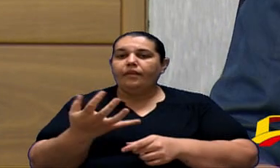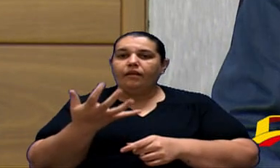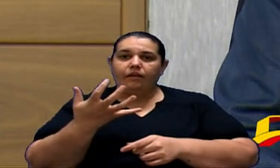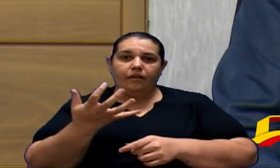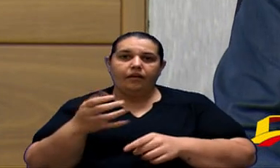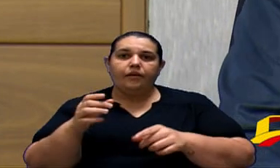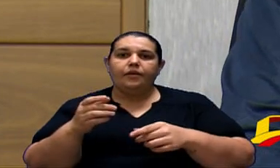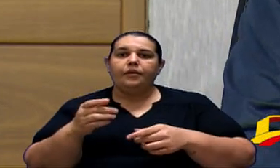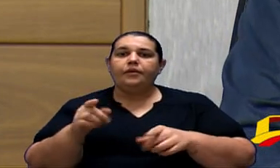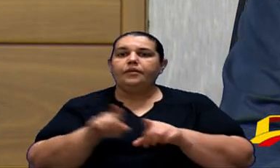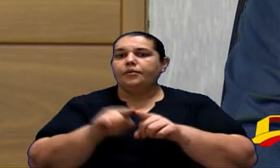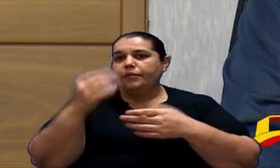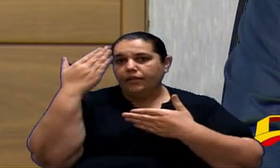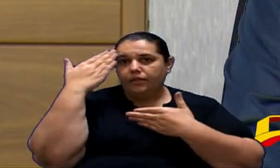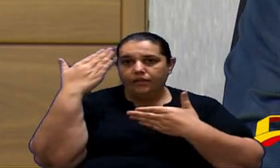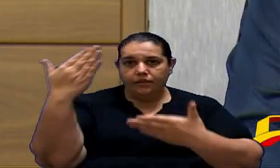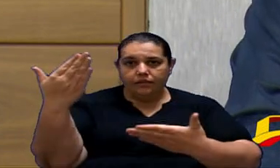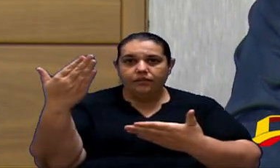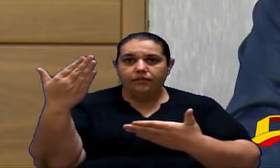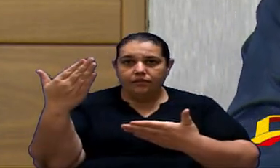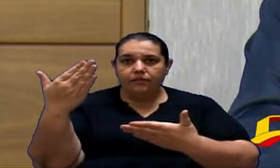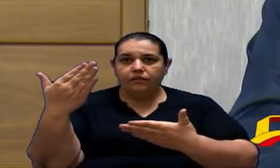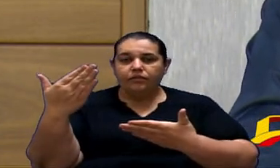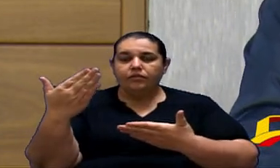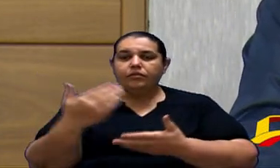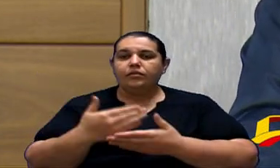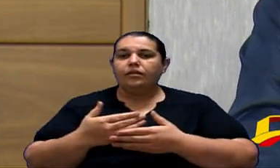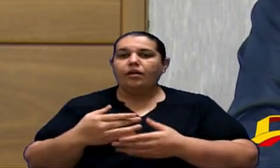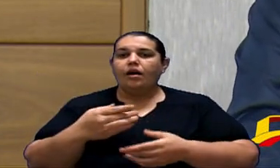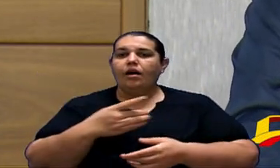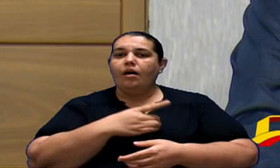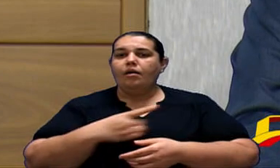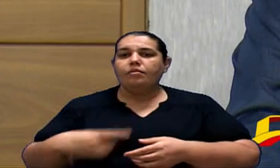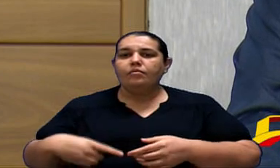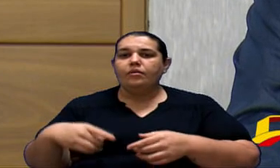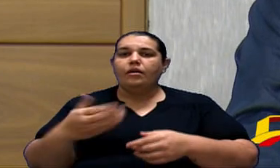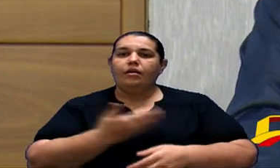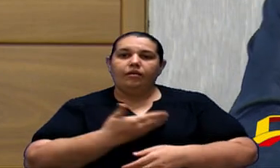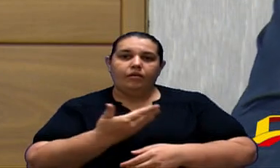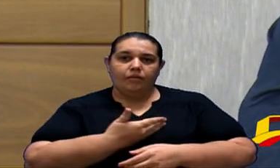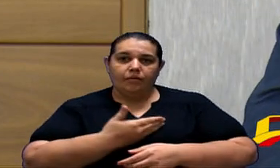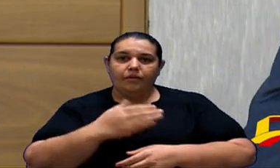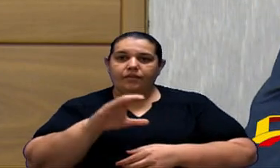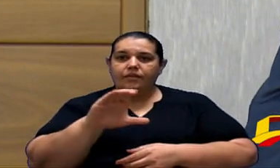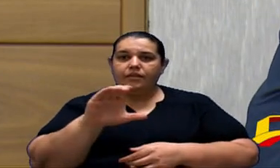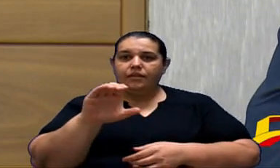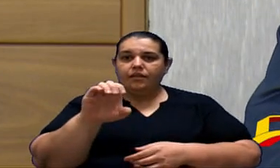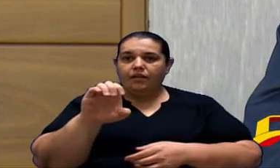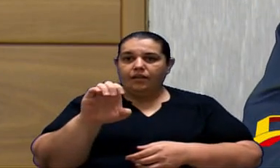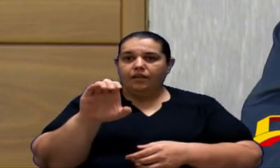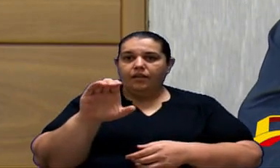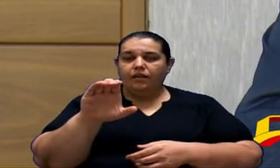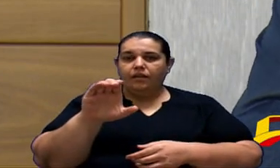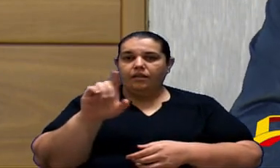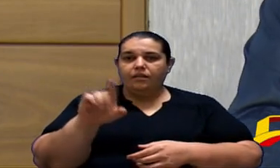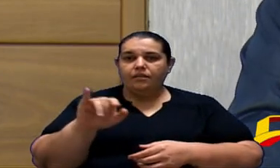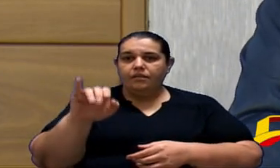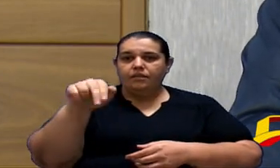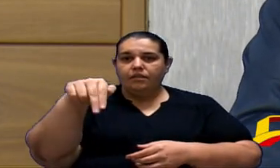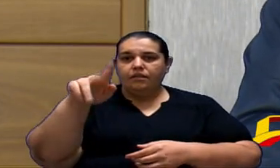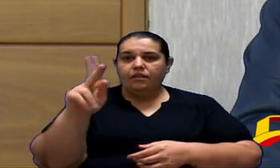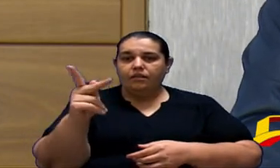quero agradecer A presença Do nosso deputado e amigo Deputado Cezinha de Madureira Que